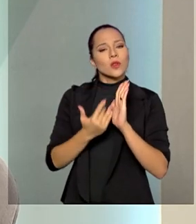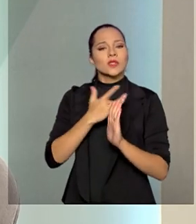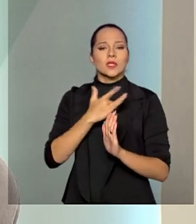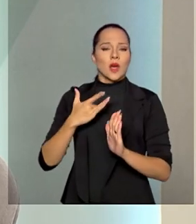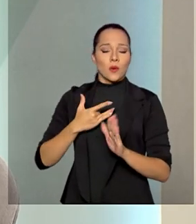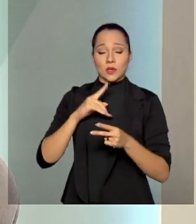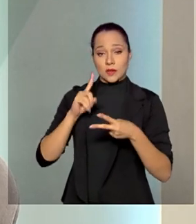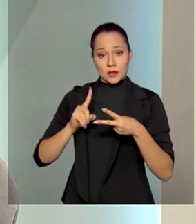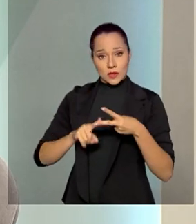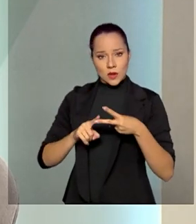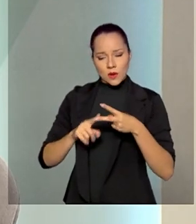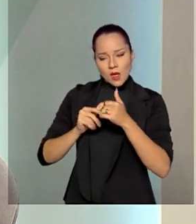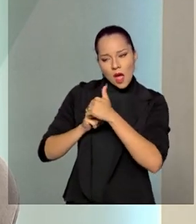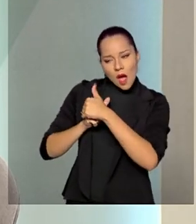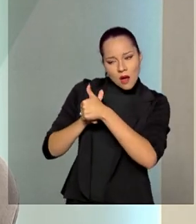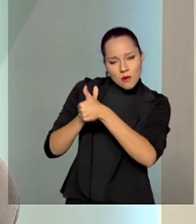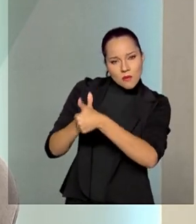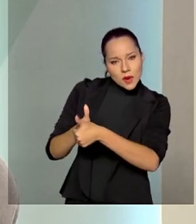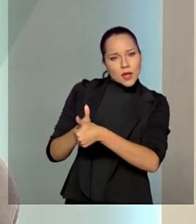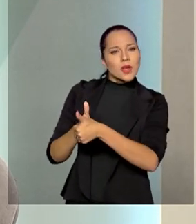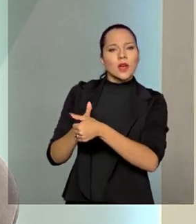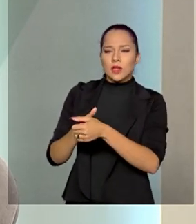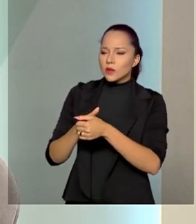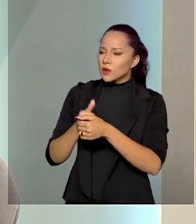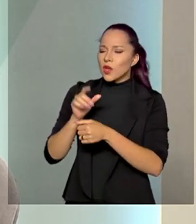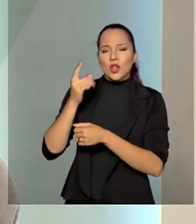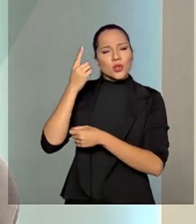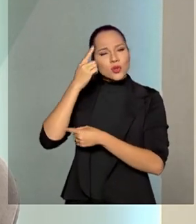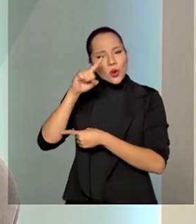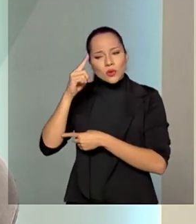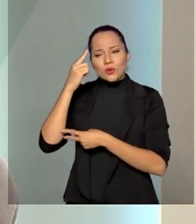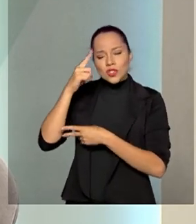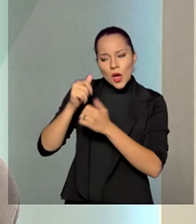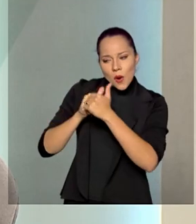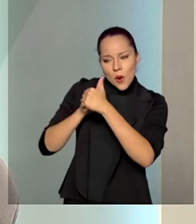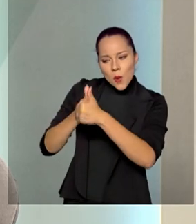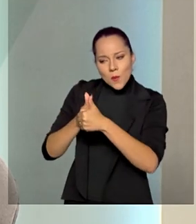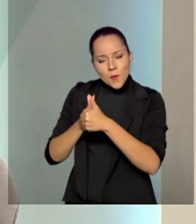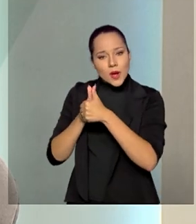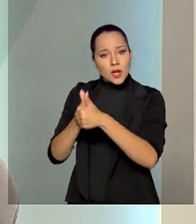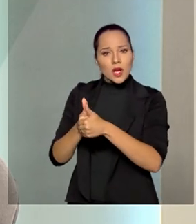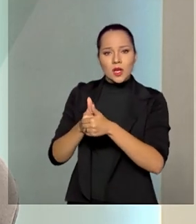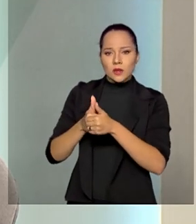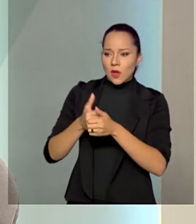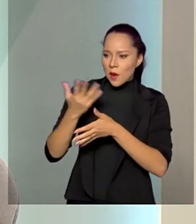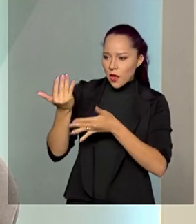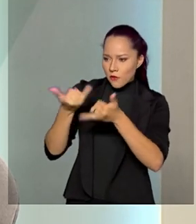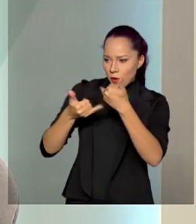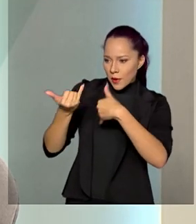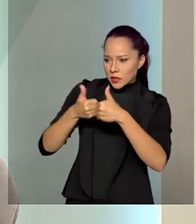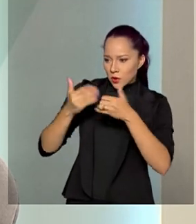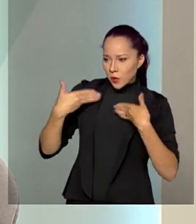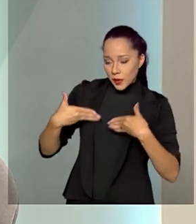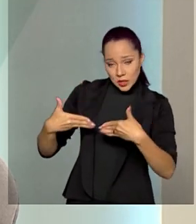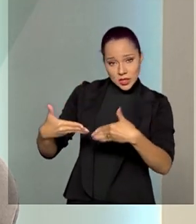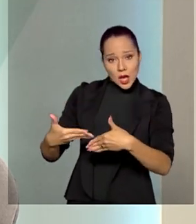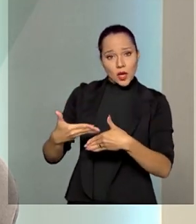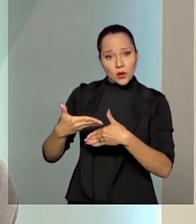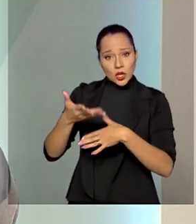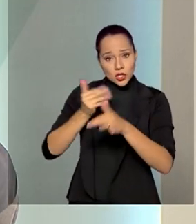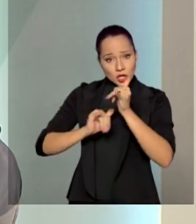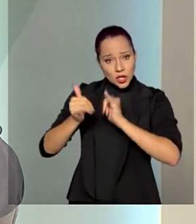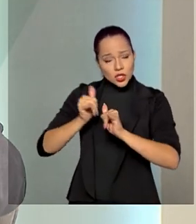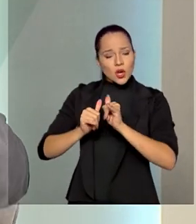Segundo, acompanhando, para e passo, dia a dia, através de boletins do Ministério de Minas e Energia,